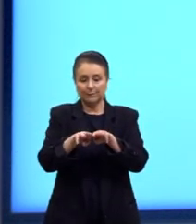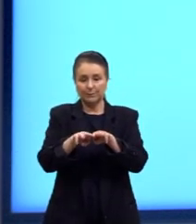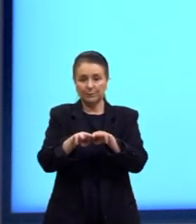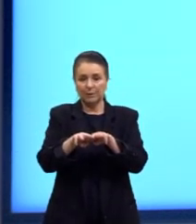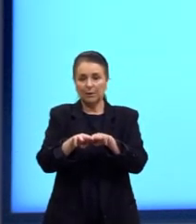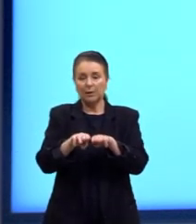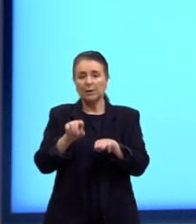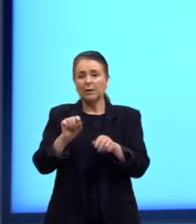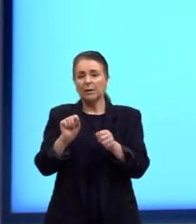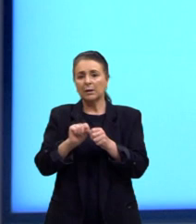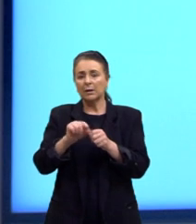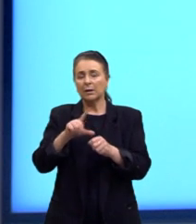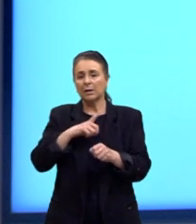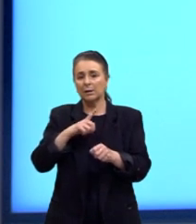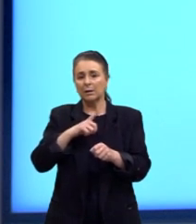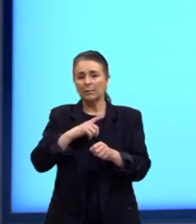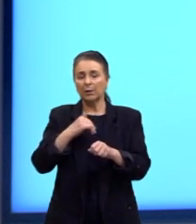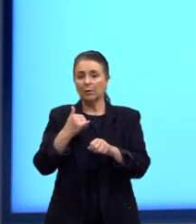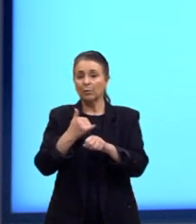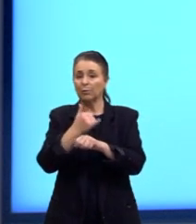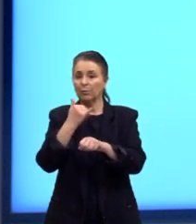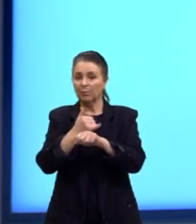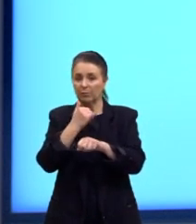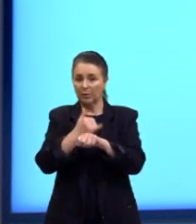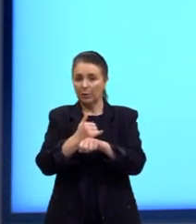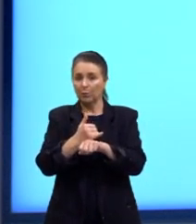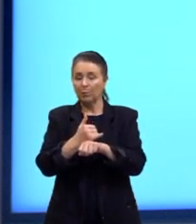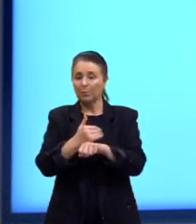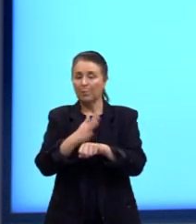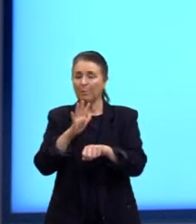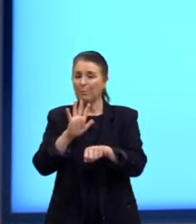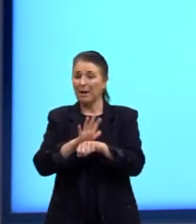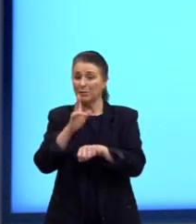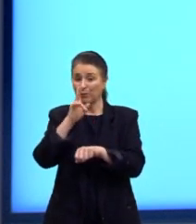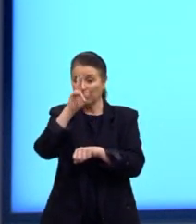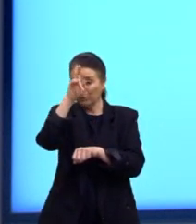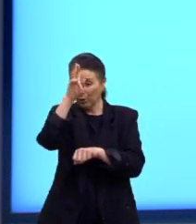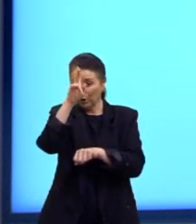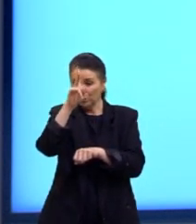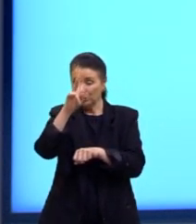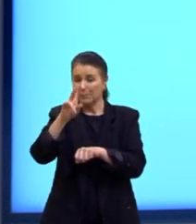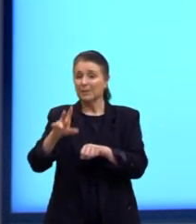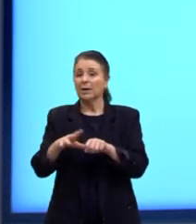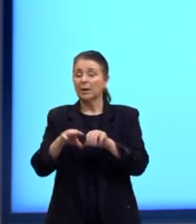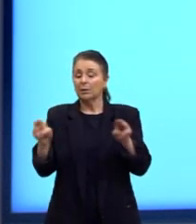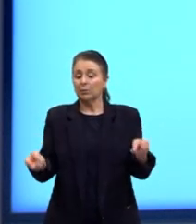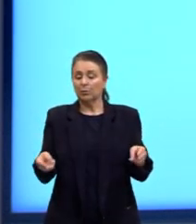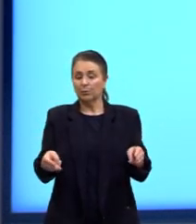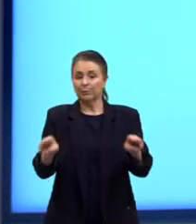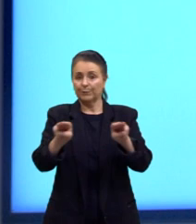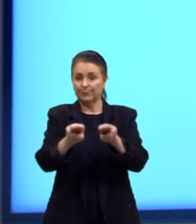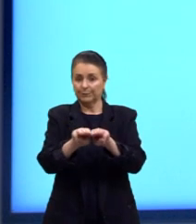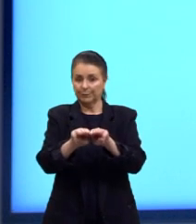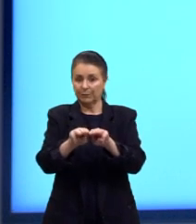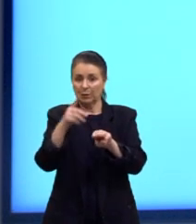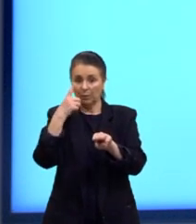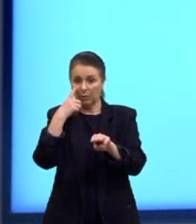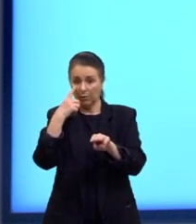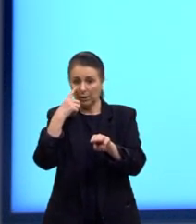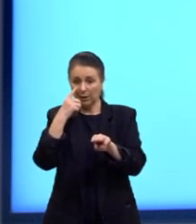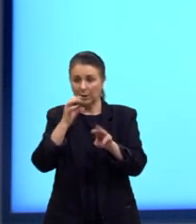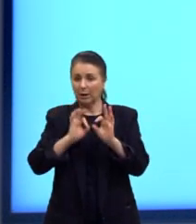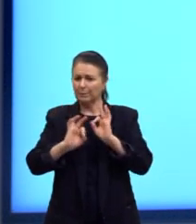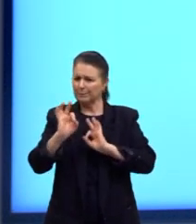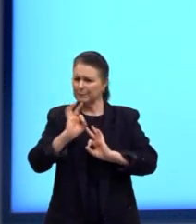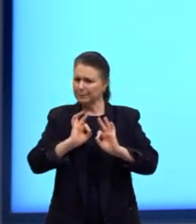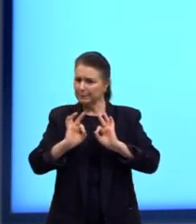E aqui a gente tem o ferro fortemente magnetizado. Então, vejam que está bem organizadinho, né? Então, uma das